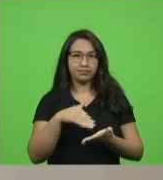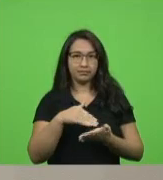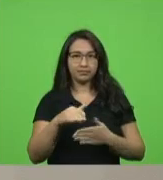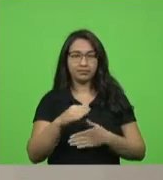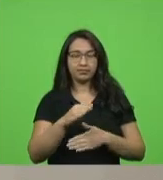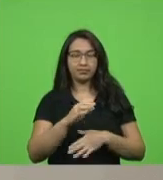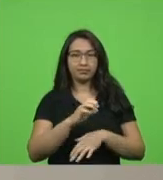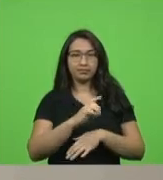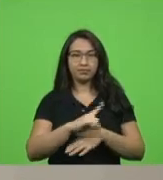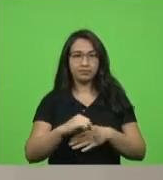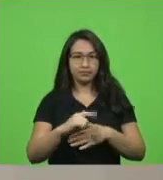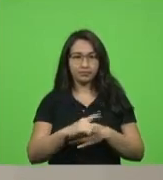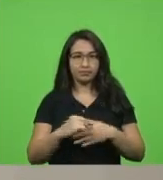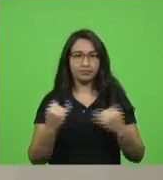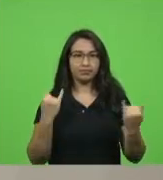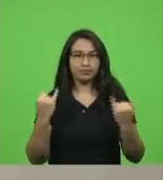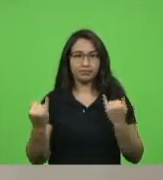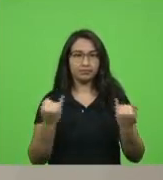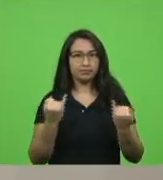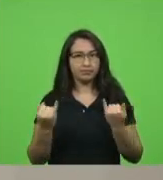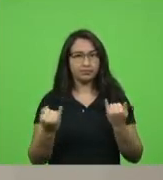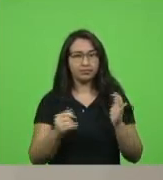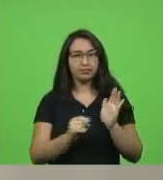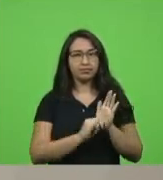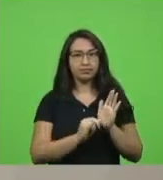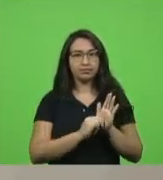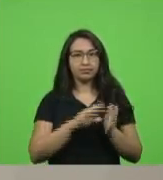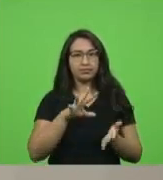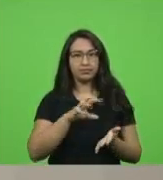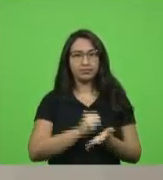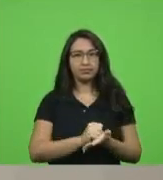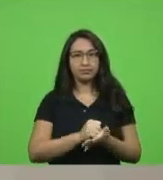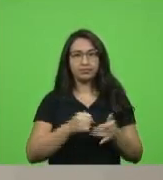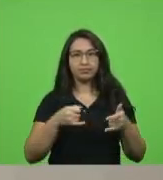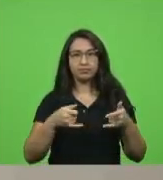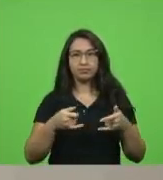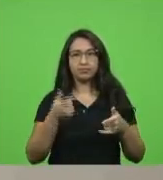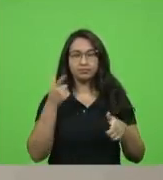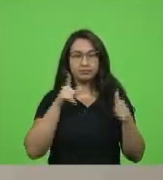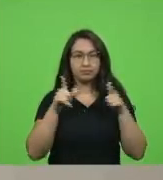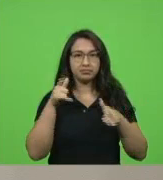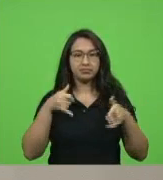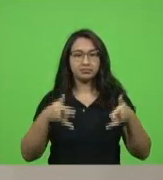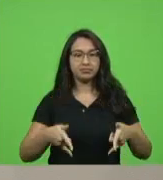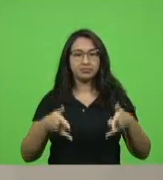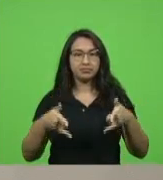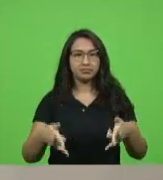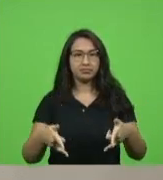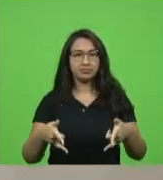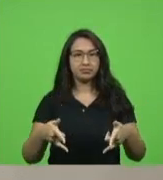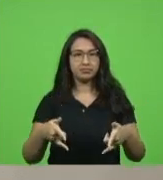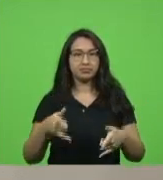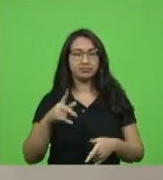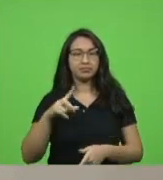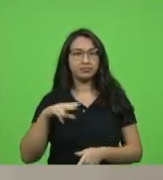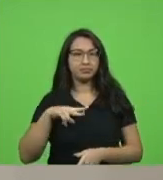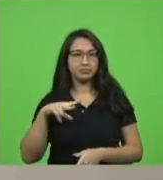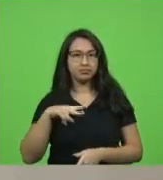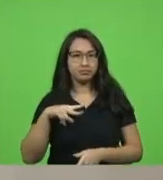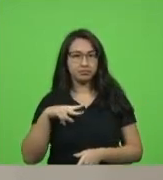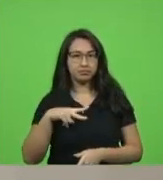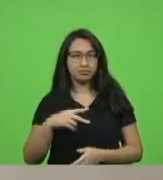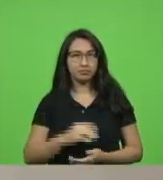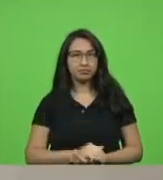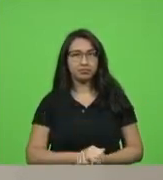informações acerca do lançamento digital para a contratação de leitos de UTI na rede privada em discussão não havendo quem queira discutir em